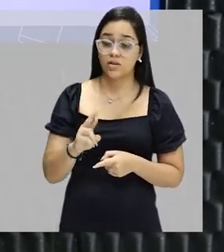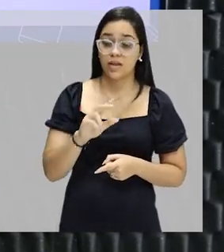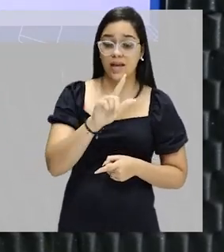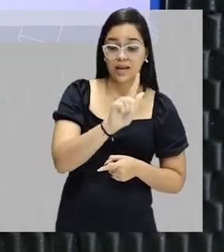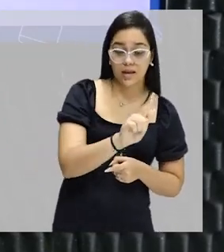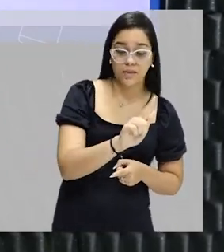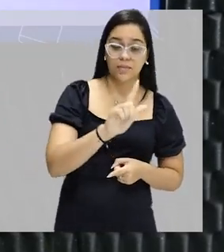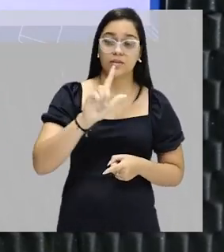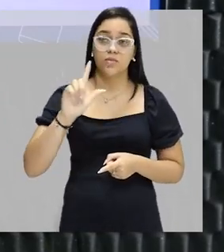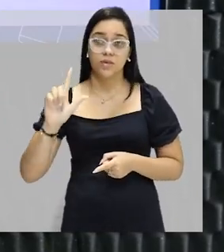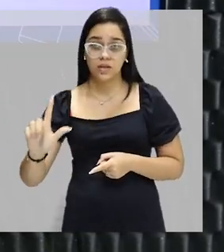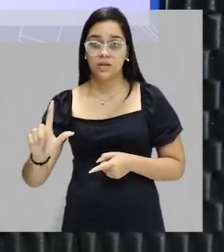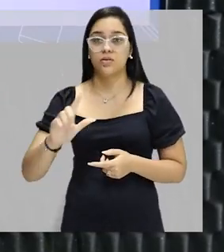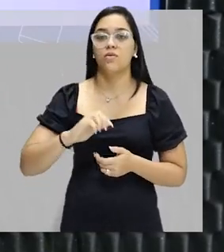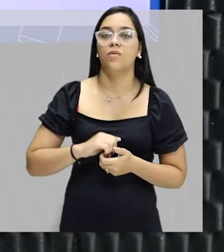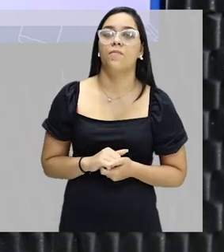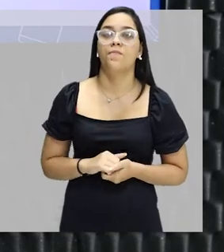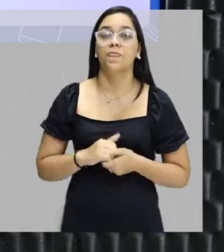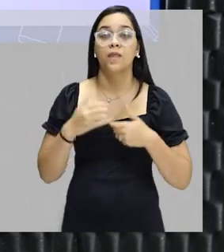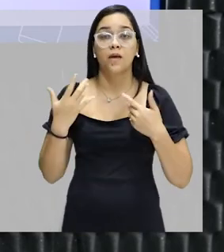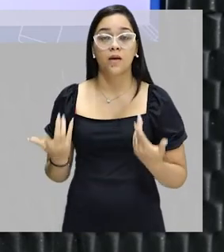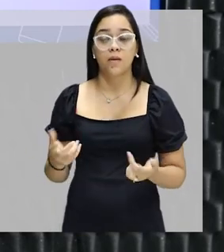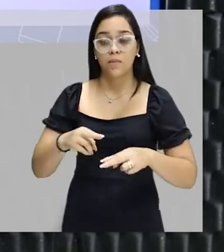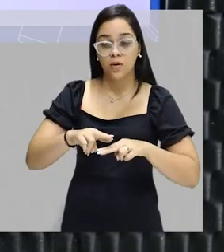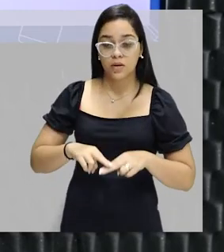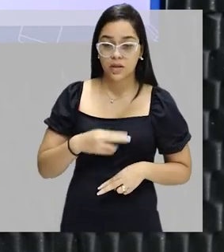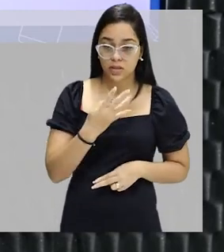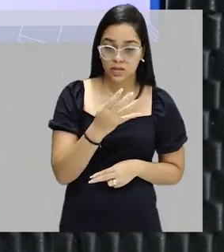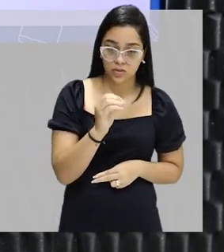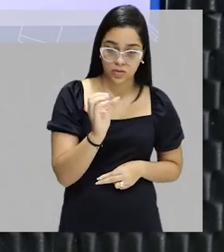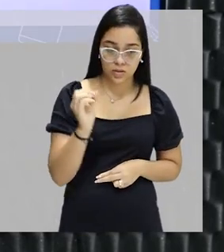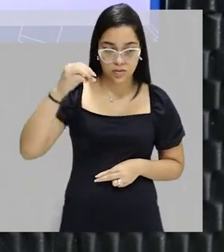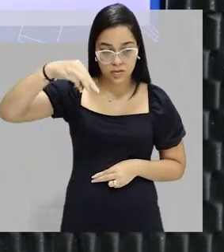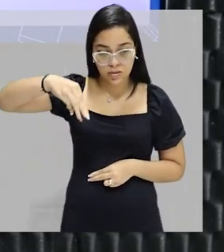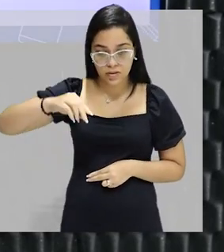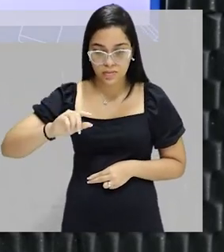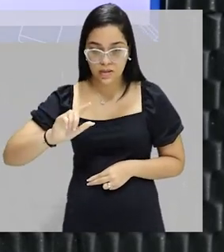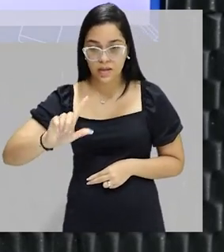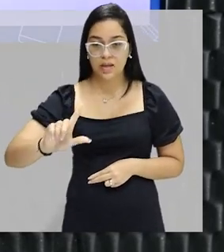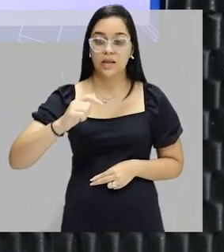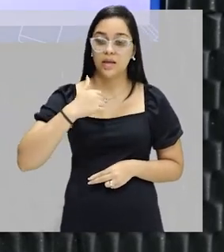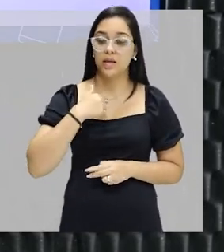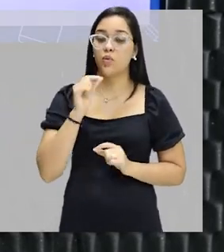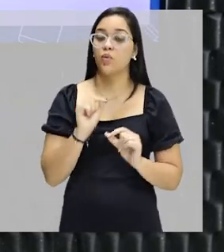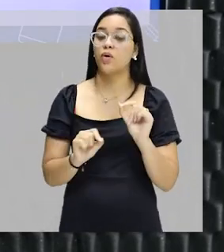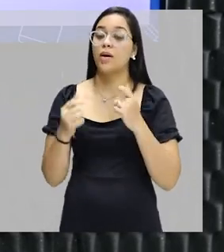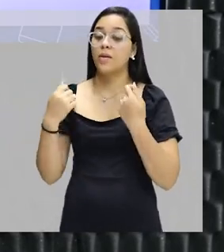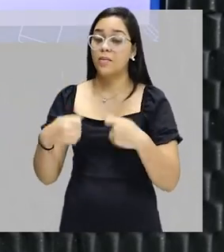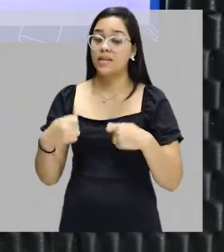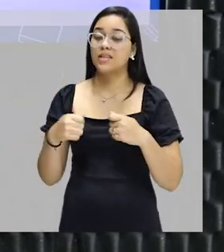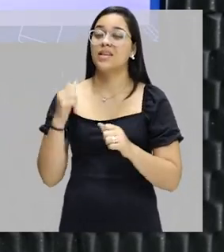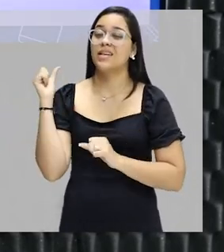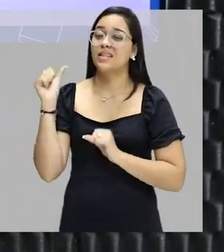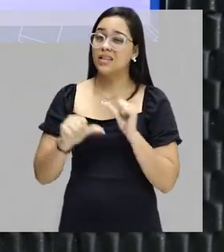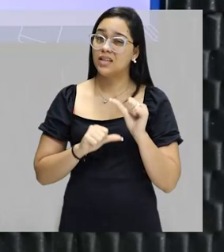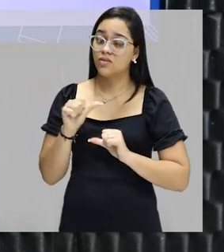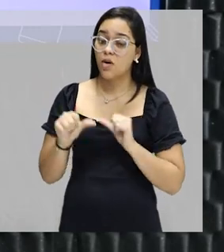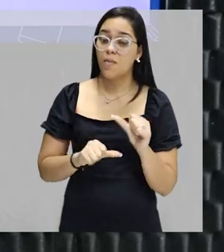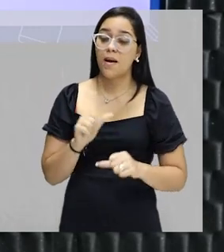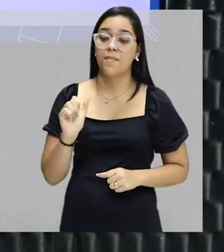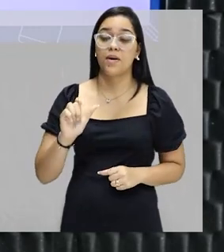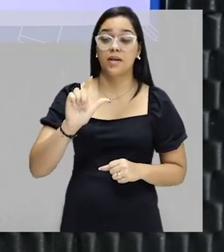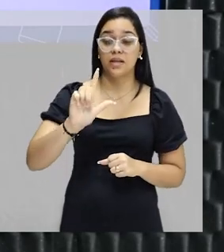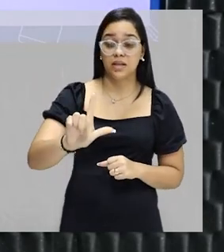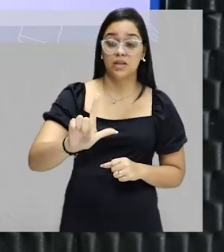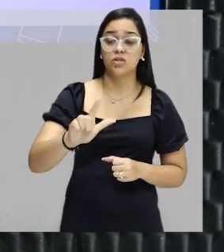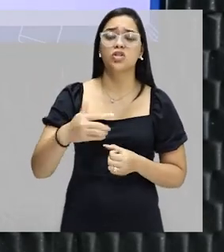por litro. Por isso, esses 400 ml, eu tenho que transformar para litros.